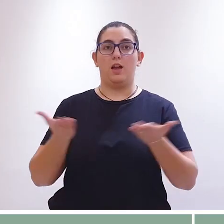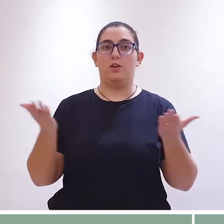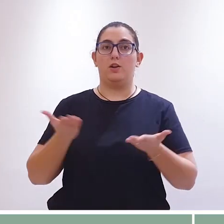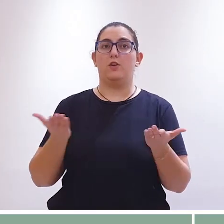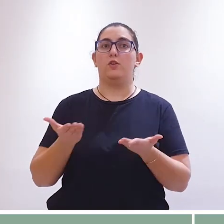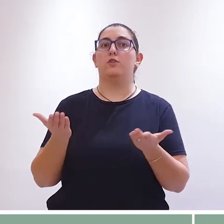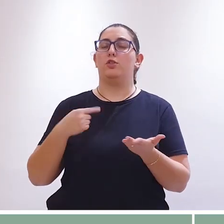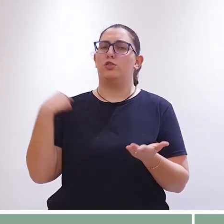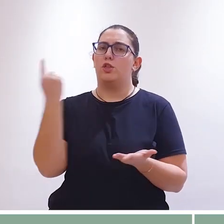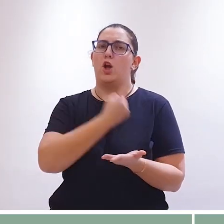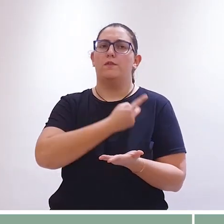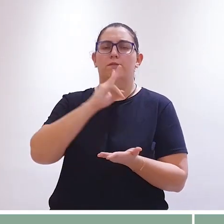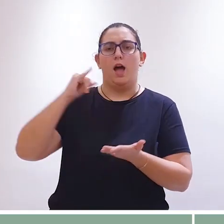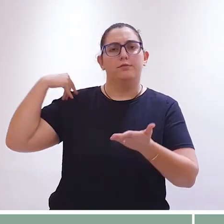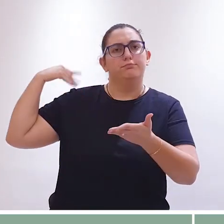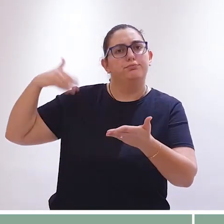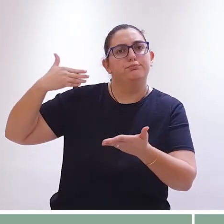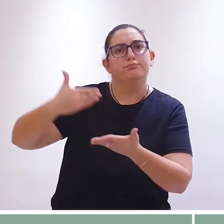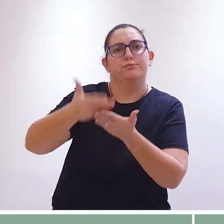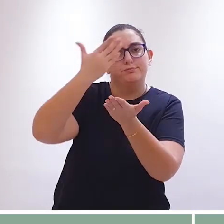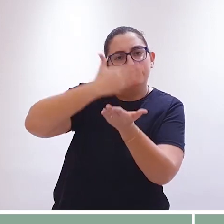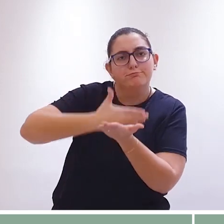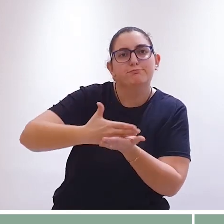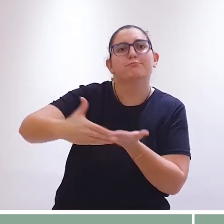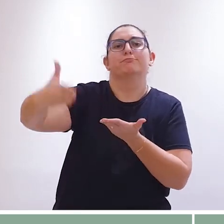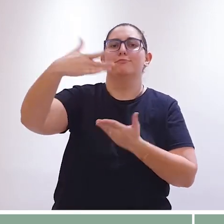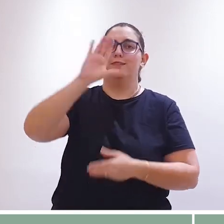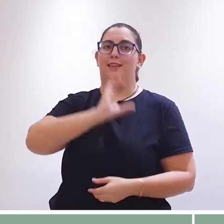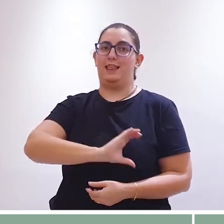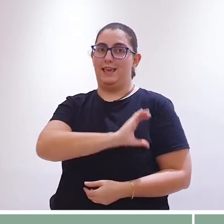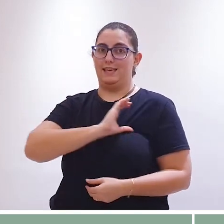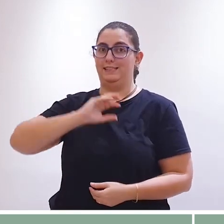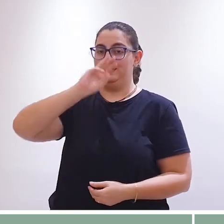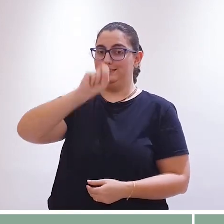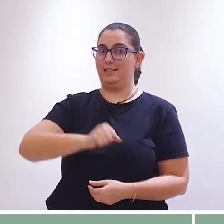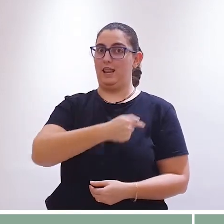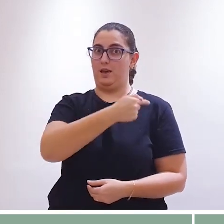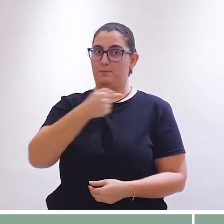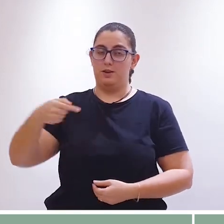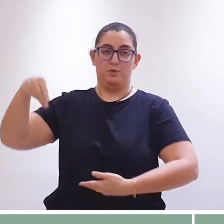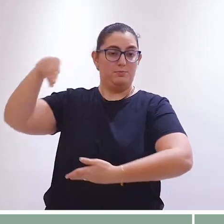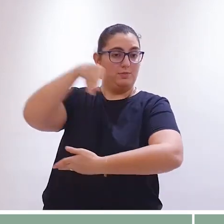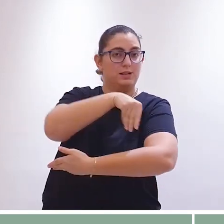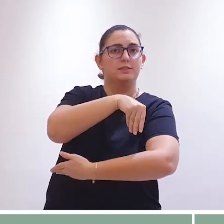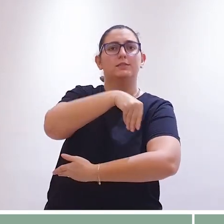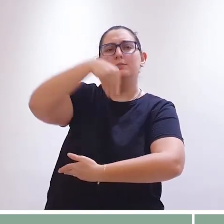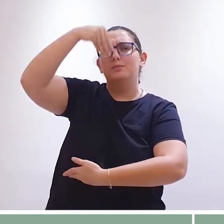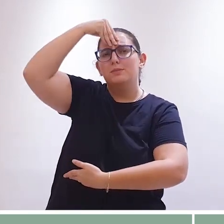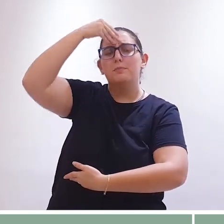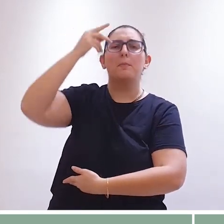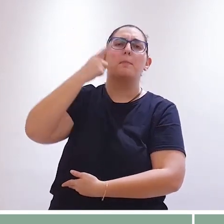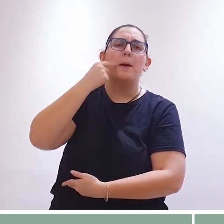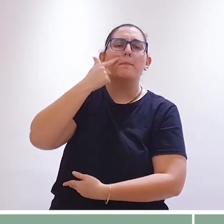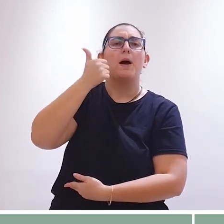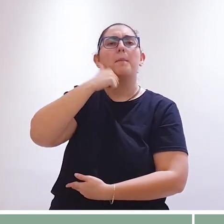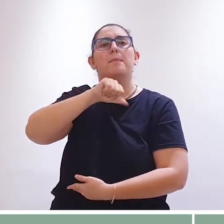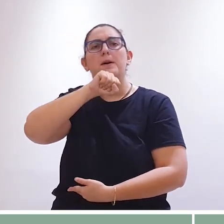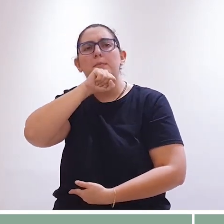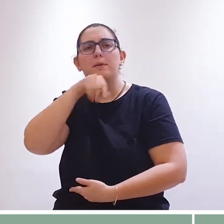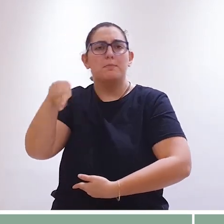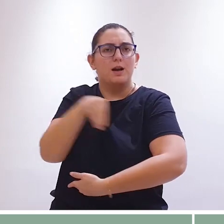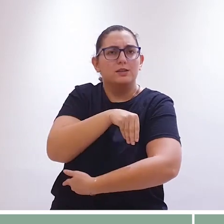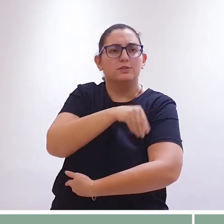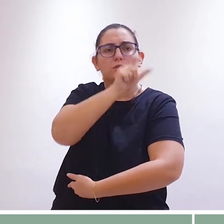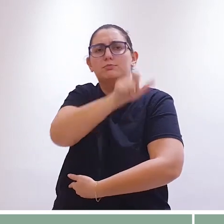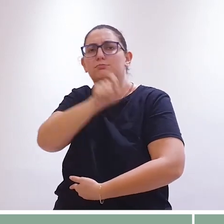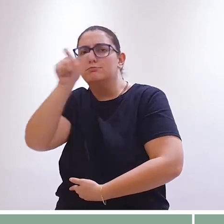Olá, hoje continuamos a nossa série de catequeses sobre o sacramento do batismo para pais e padrinhos que